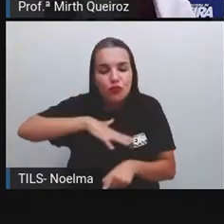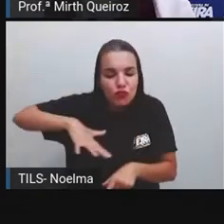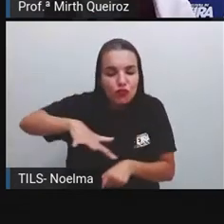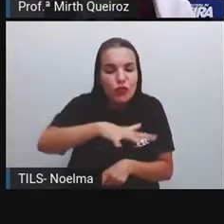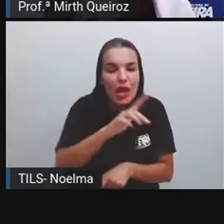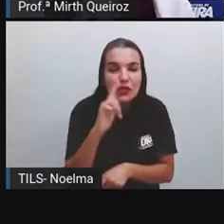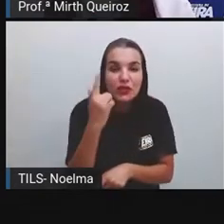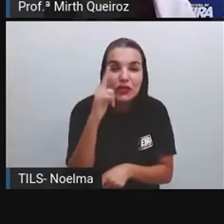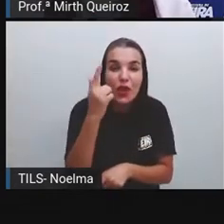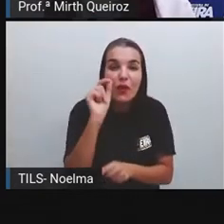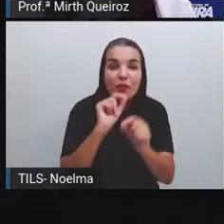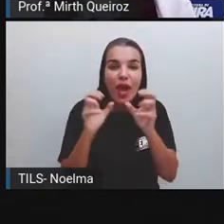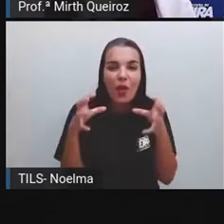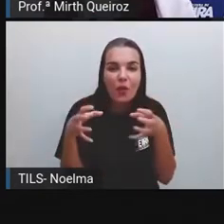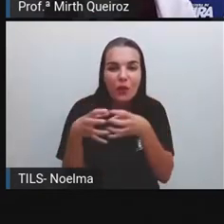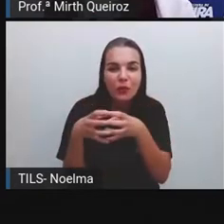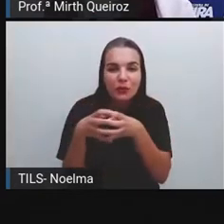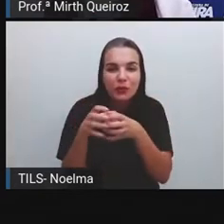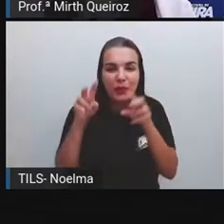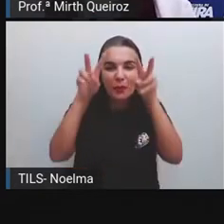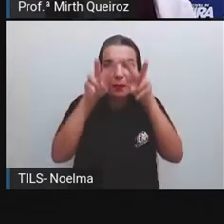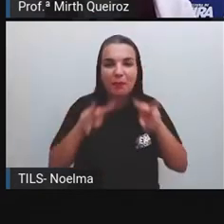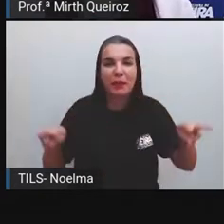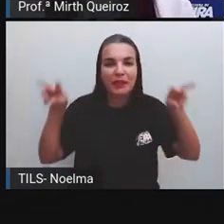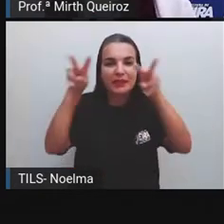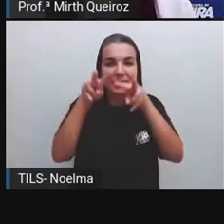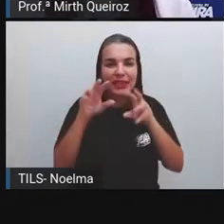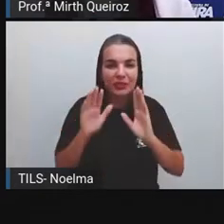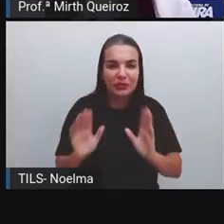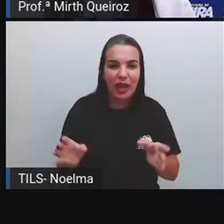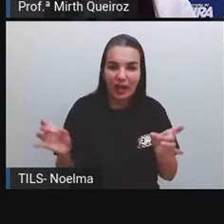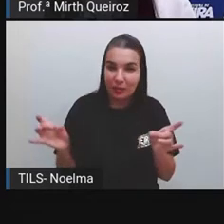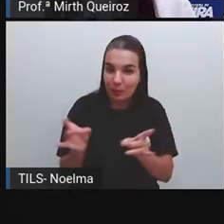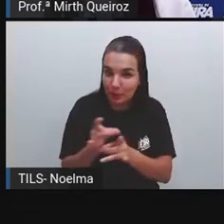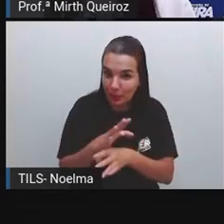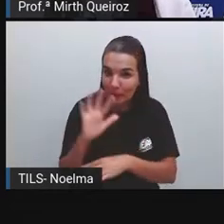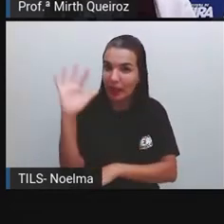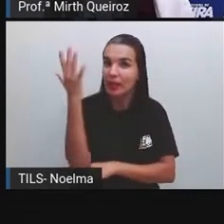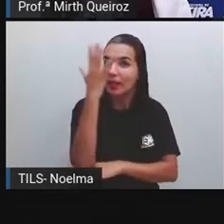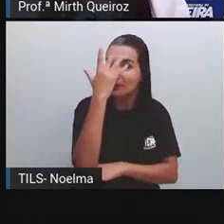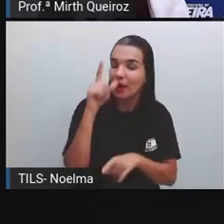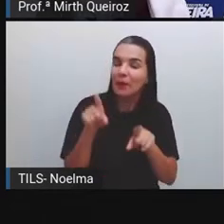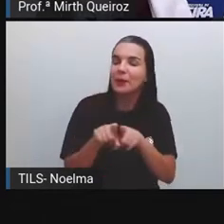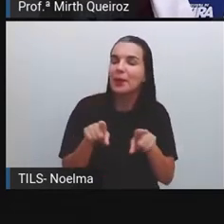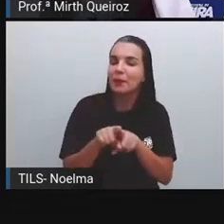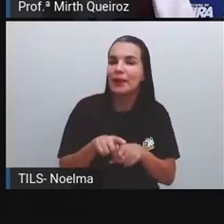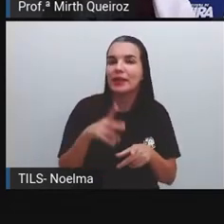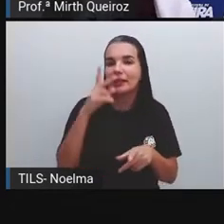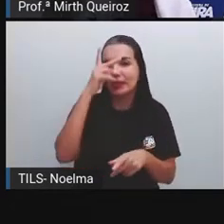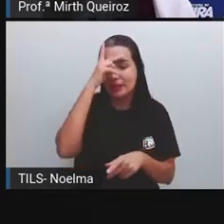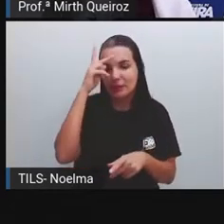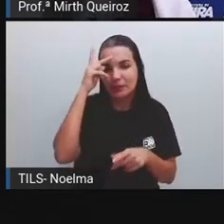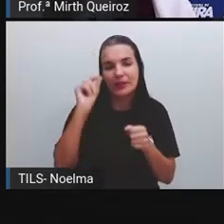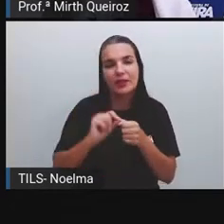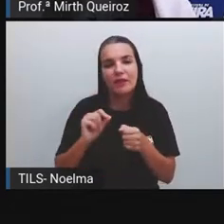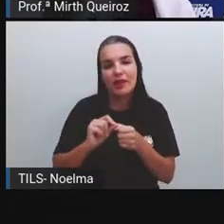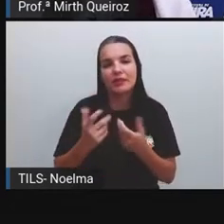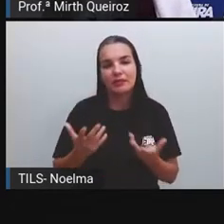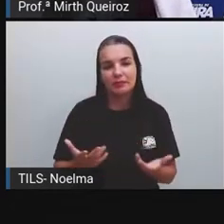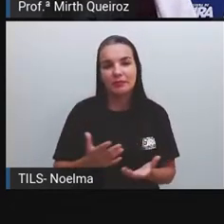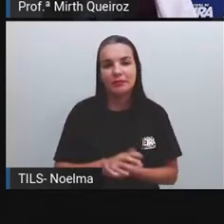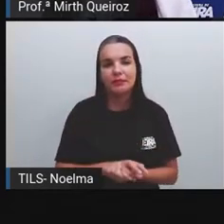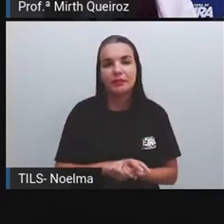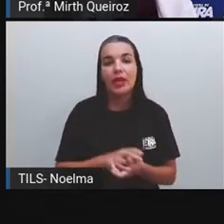conjunto de paisagens que são resultados de fenômenos naturais e da ação humana.